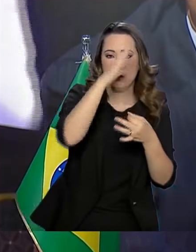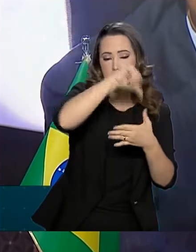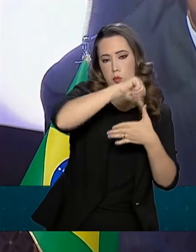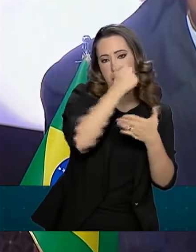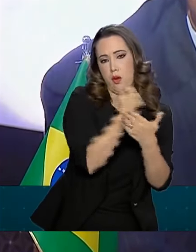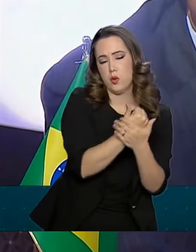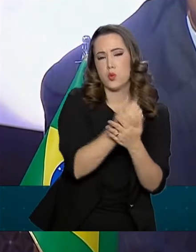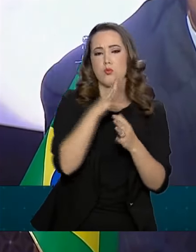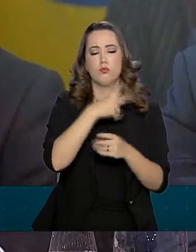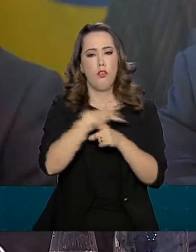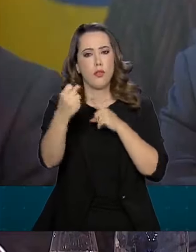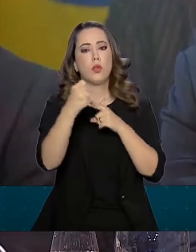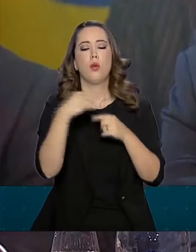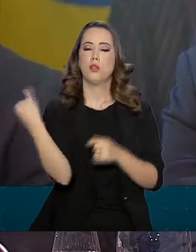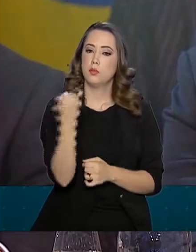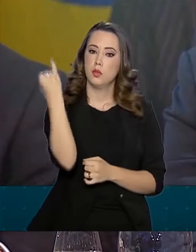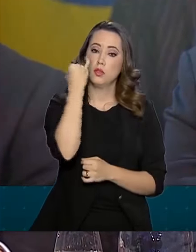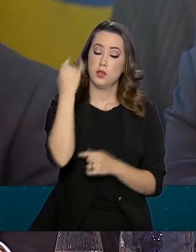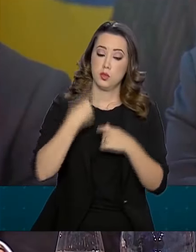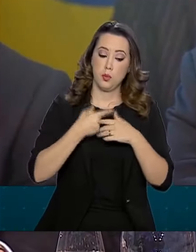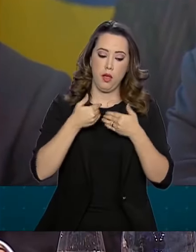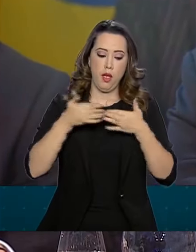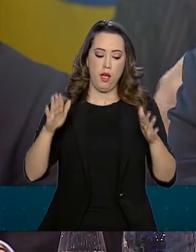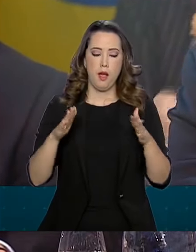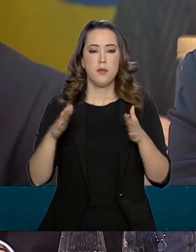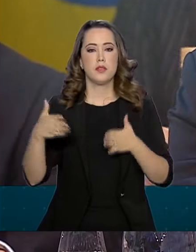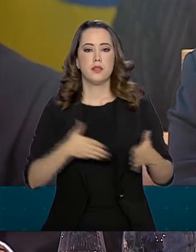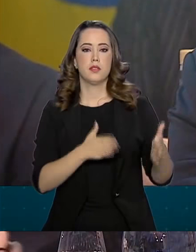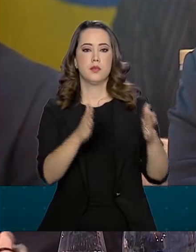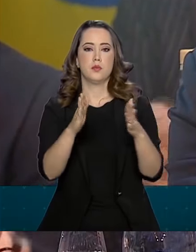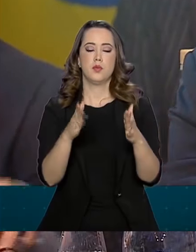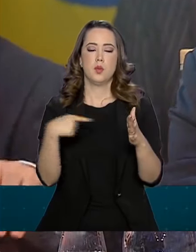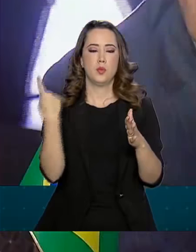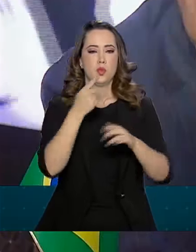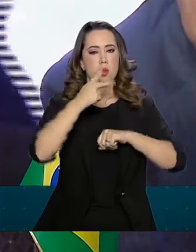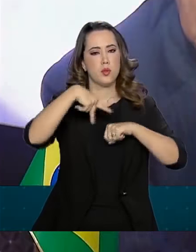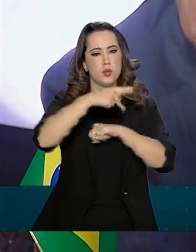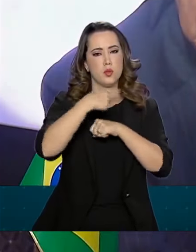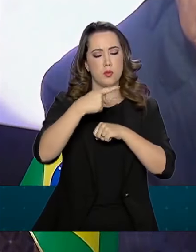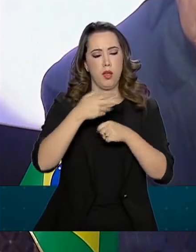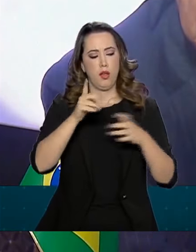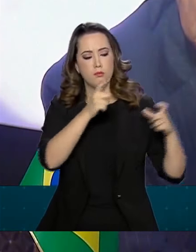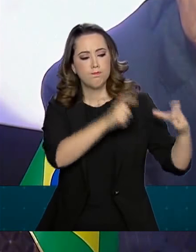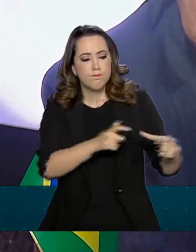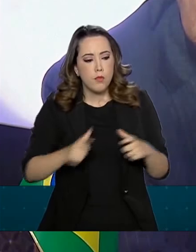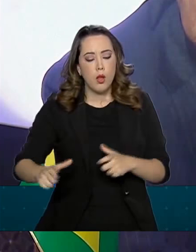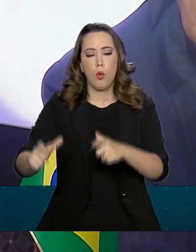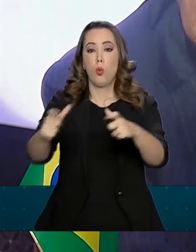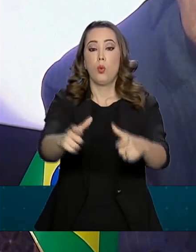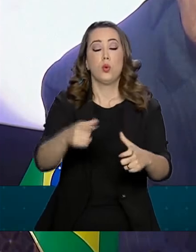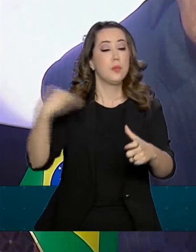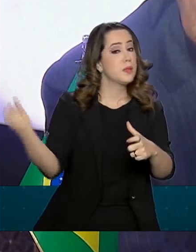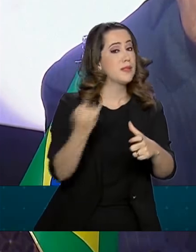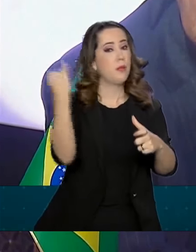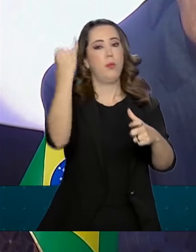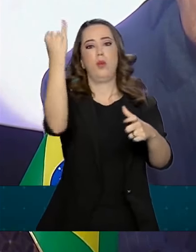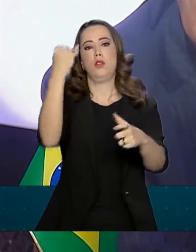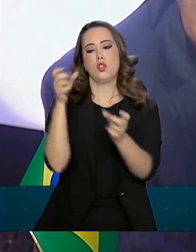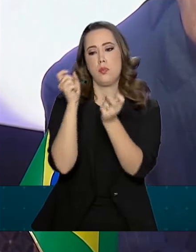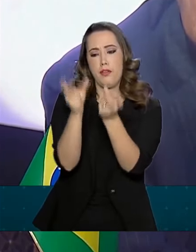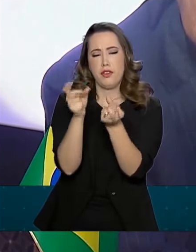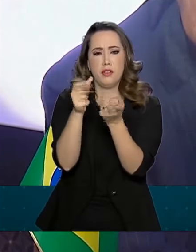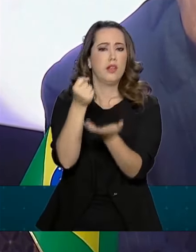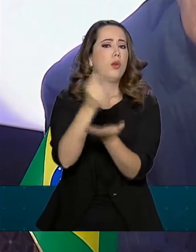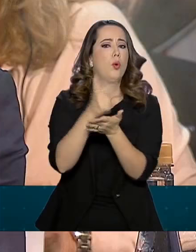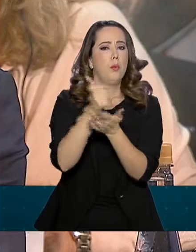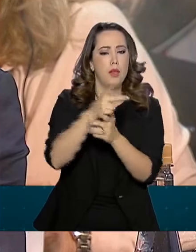O acordo abre caminho para a inserção de nossos países nas cadeias globais, de valor e contempla inúmeros produtos de